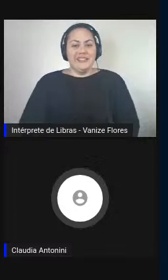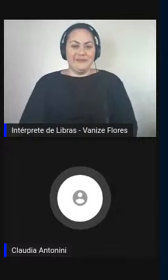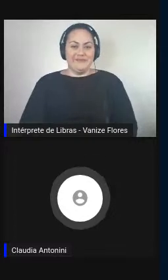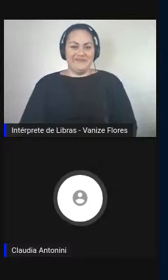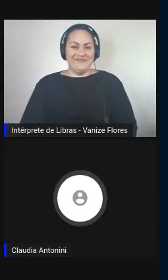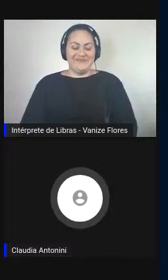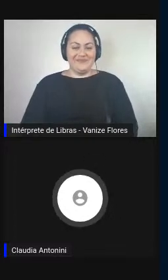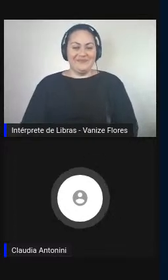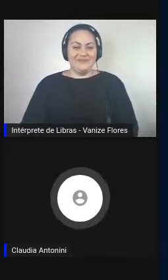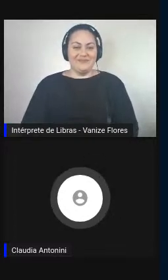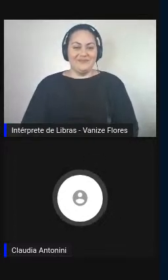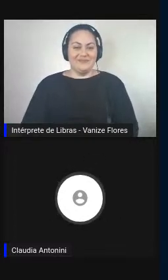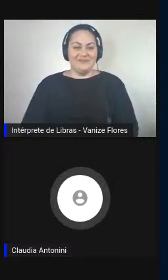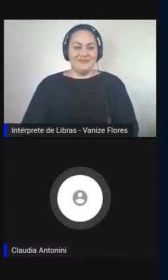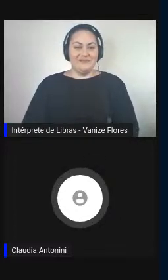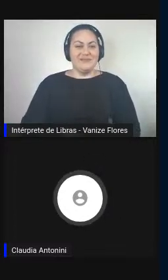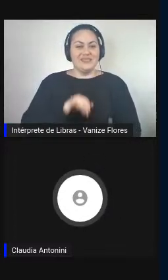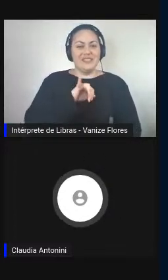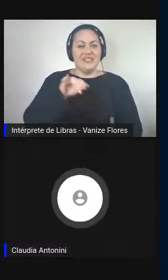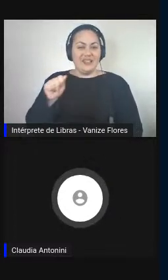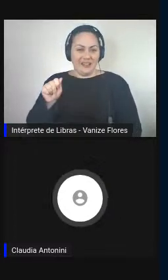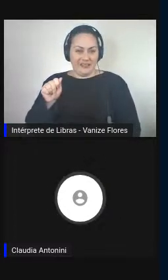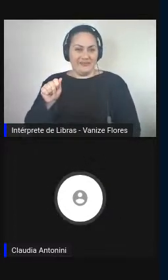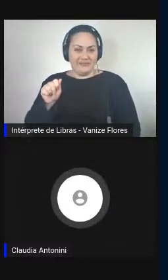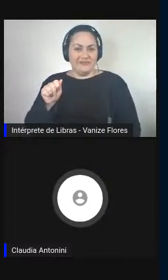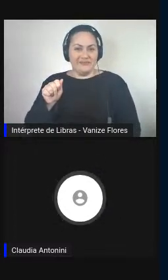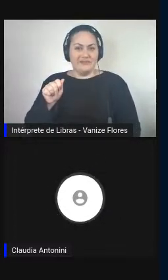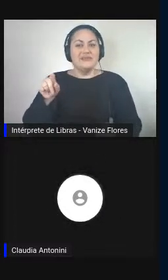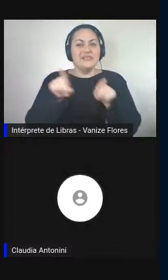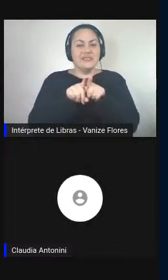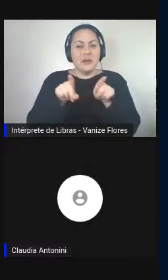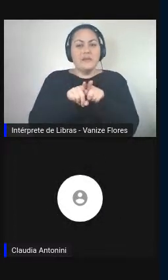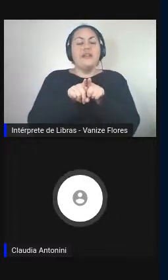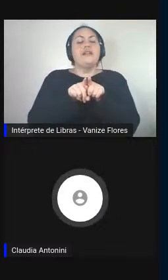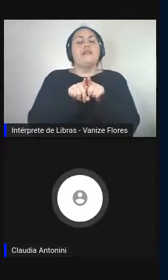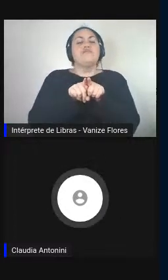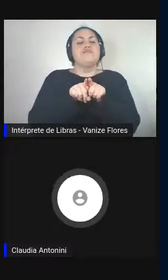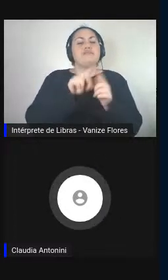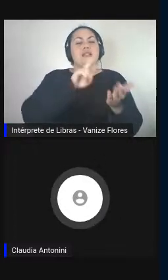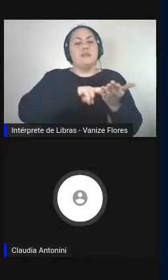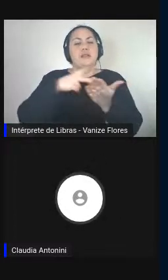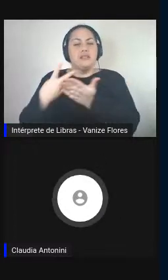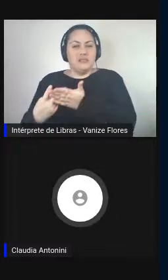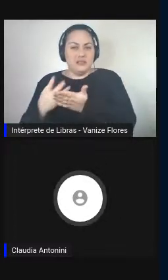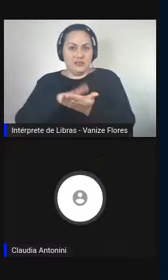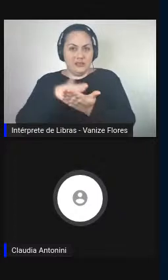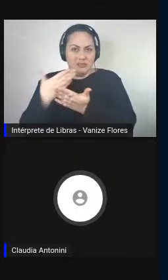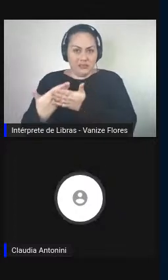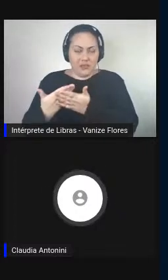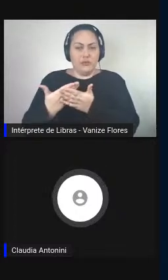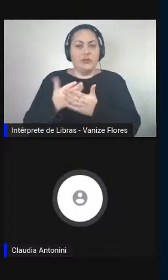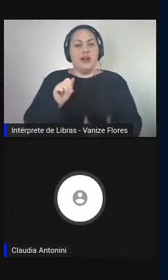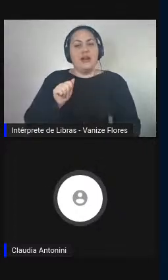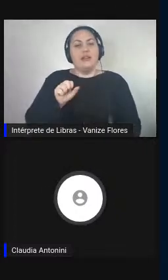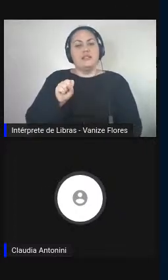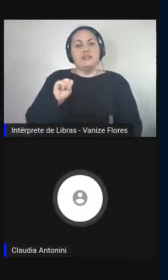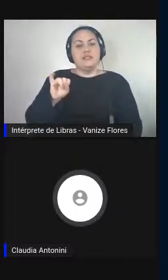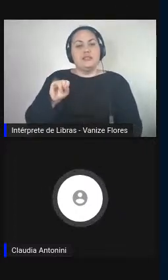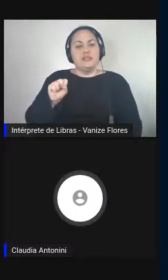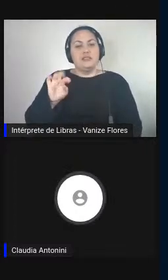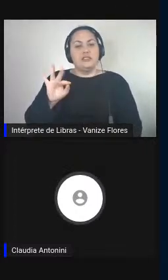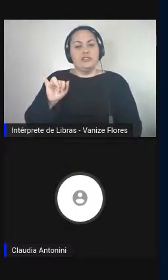Inteligência artificial e interpretação assistida. Esta é a minha breve apresentação,